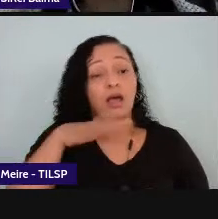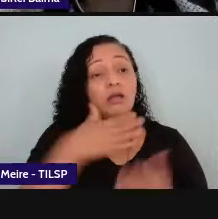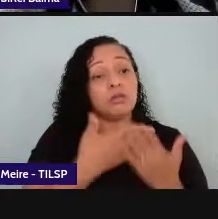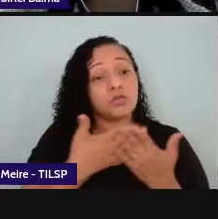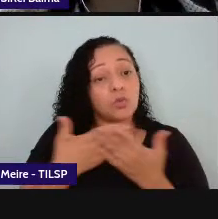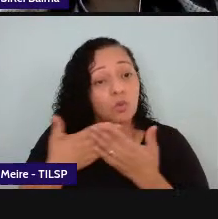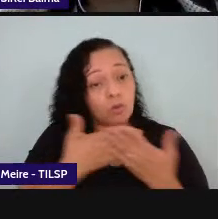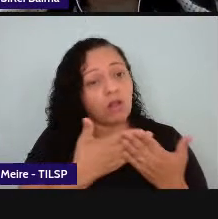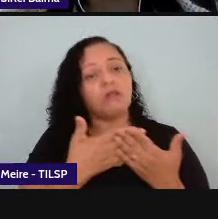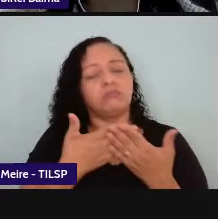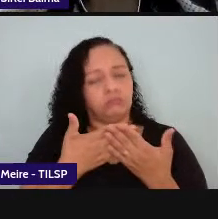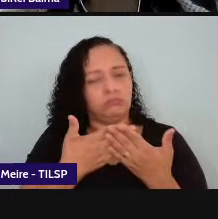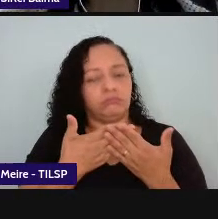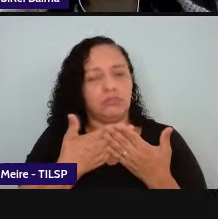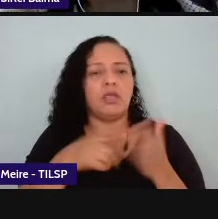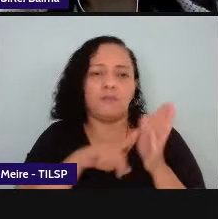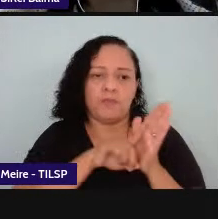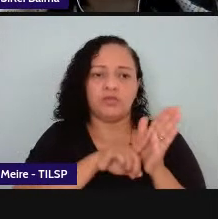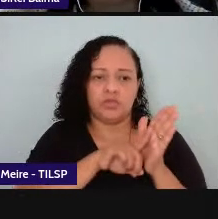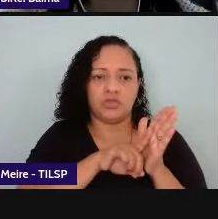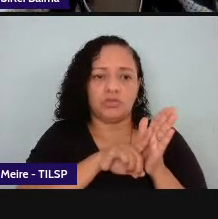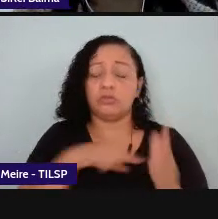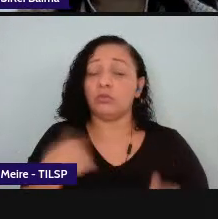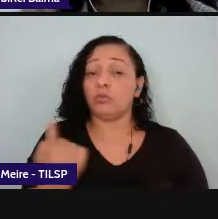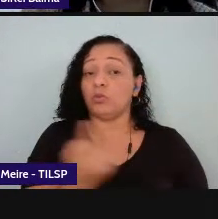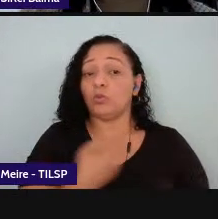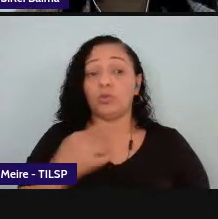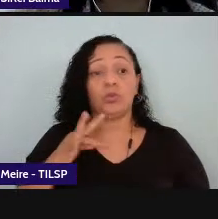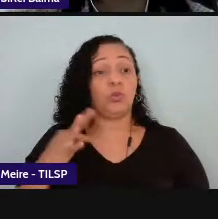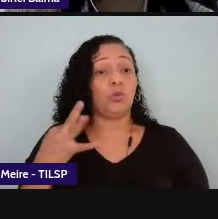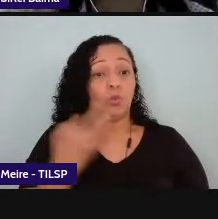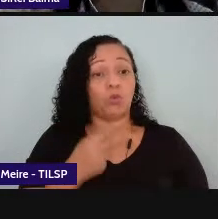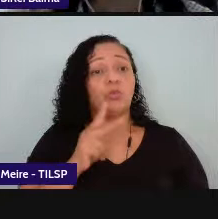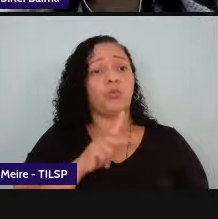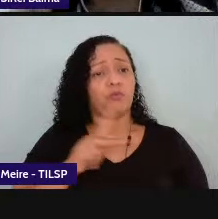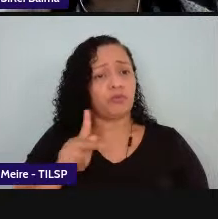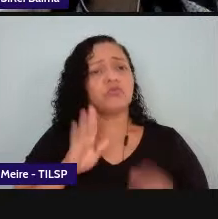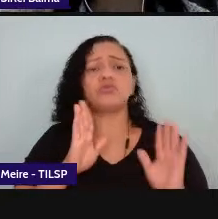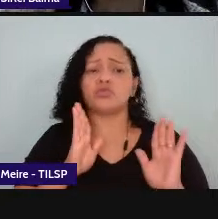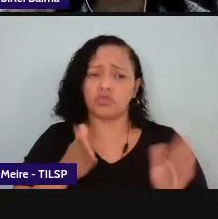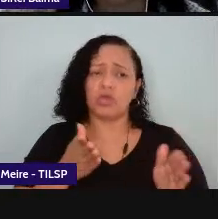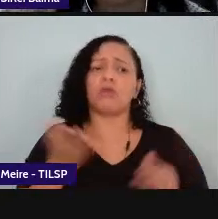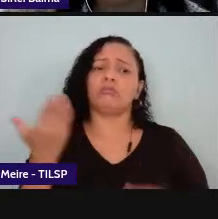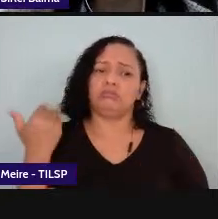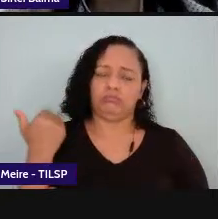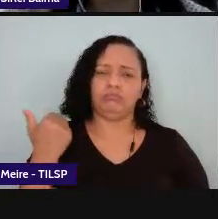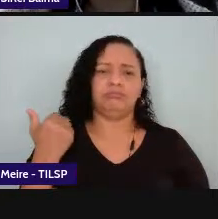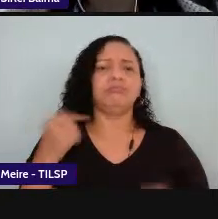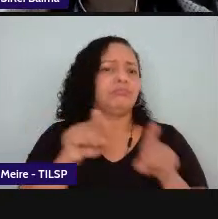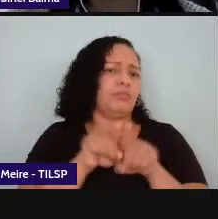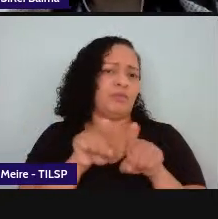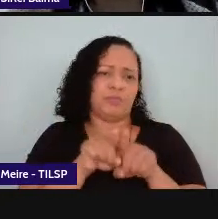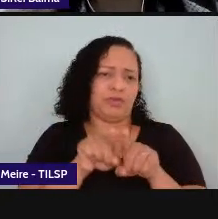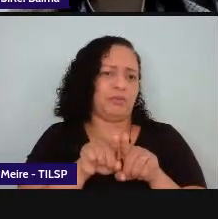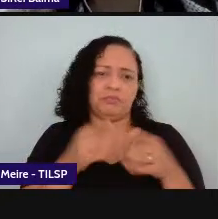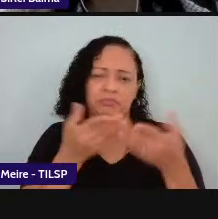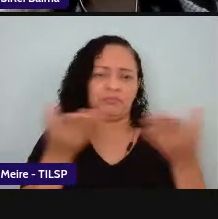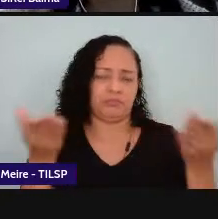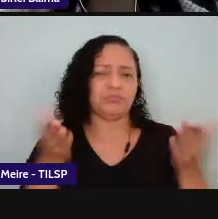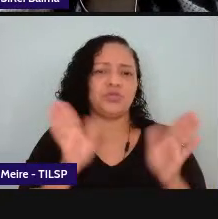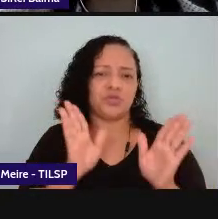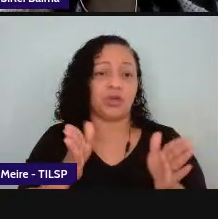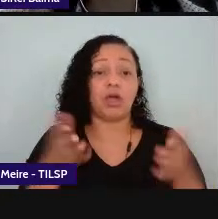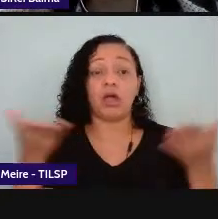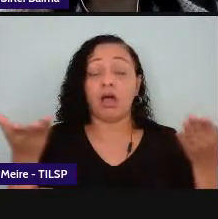provavelmente todos nós professores de língua portuguesa já o fizemos e todos os demais professores mas agora com essa